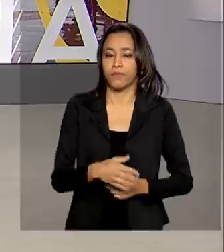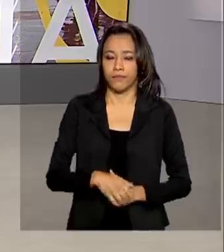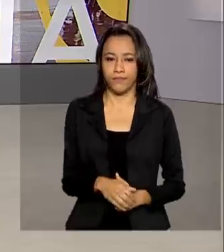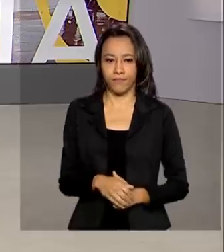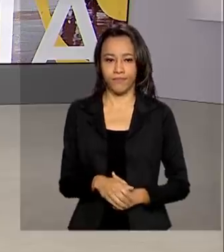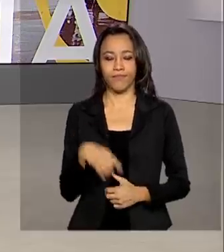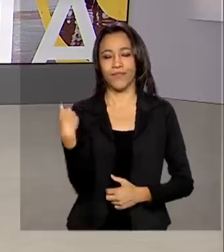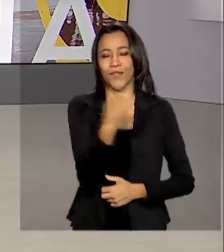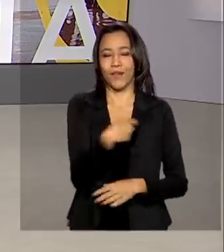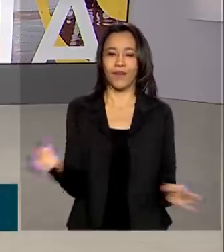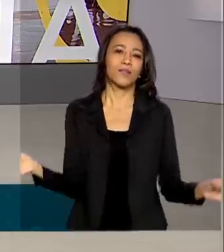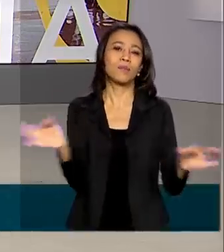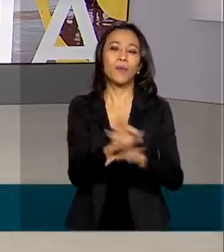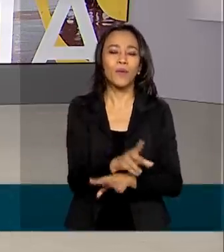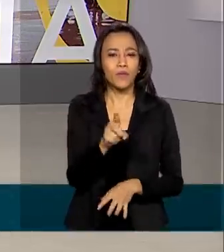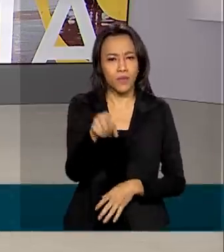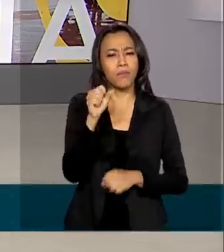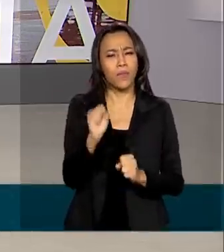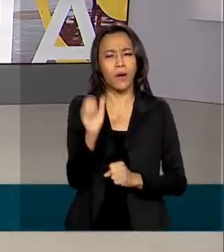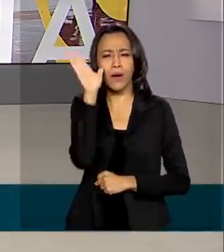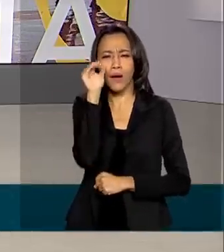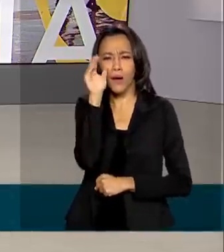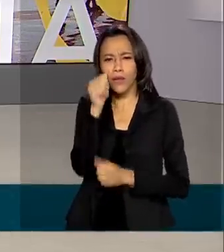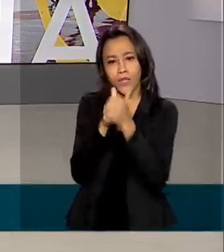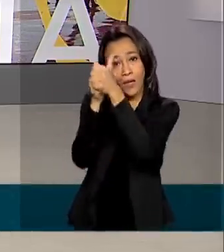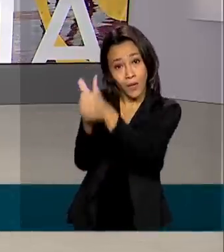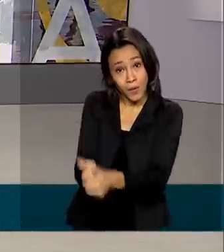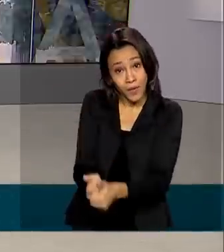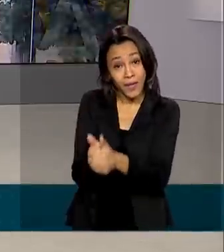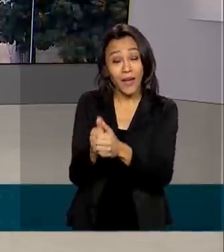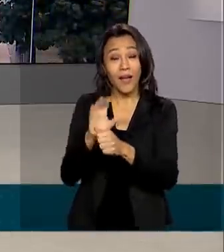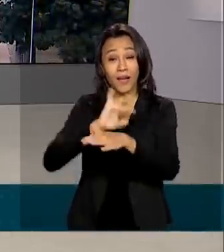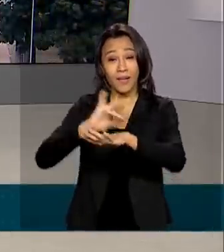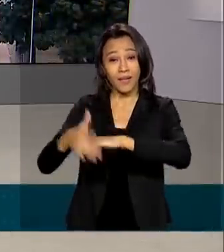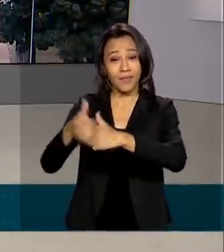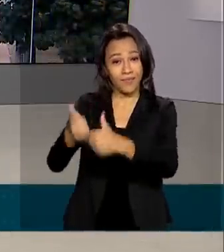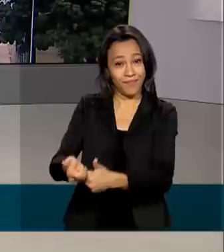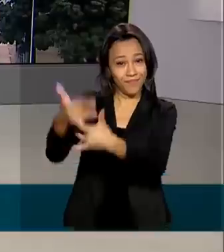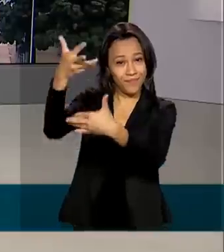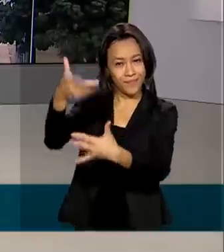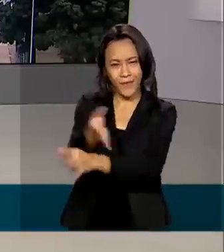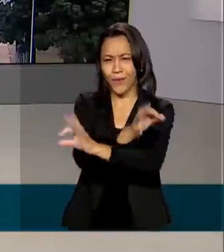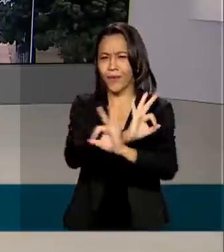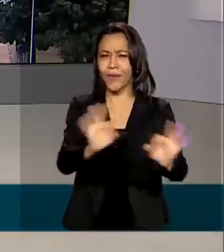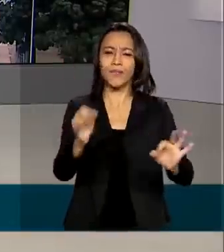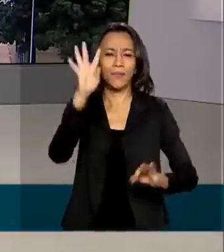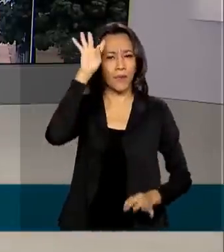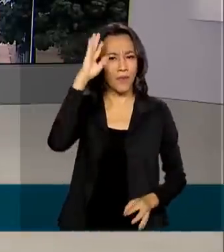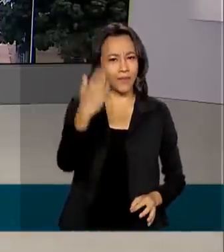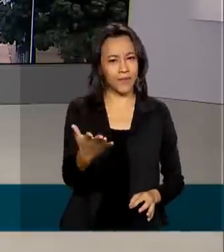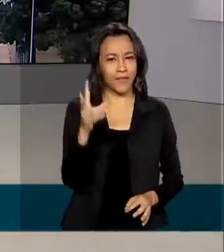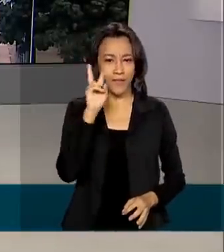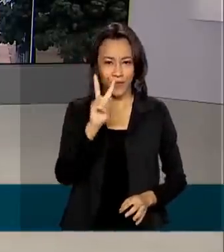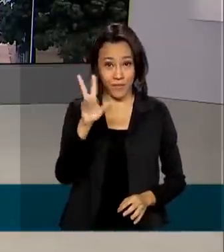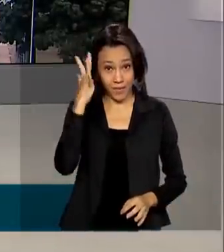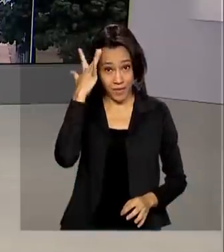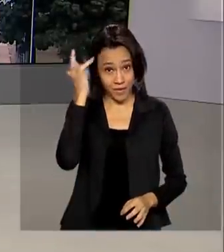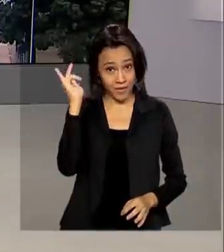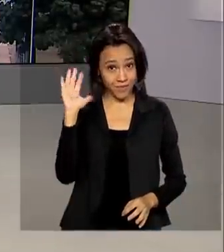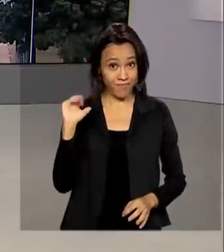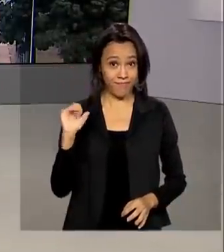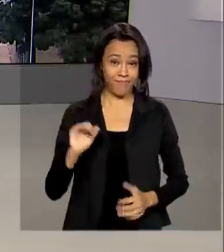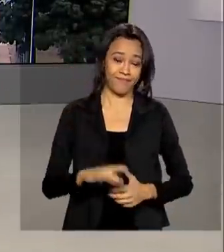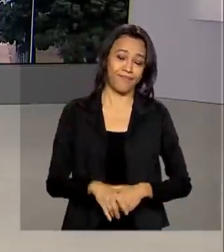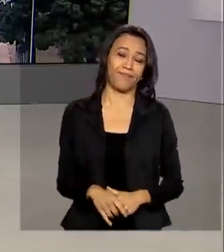O Brasil em Dia termina aqui. Você pode nos acompanhar também pelas redes sociais. Uma ótima quarta-feira para você. Nos vemos amanhã. Até lá.